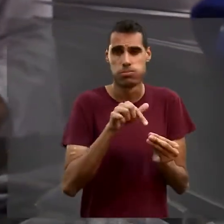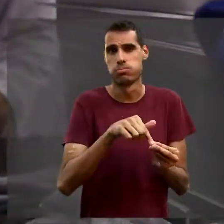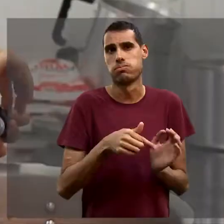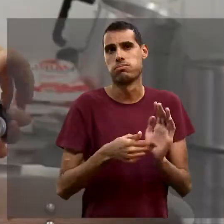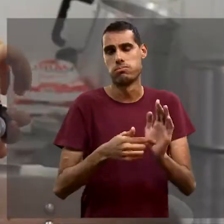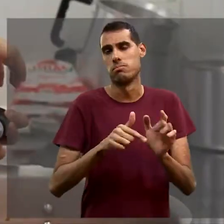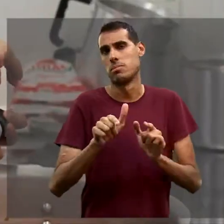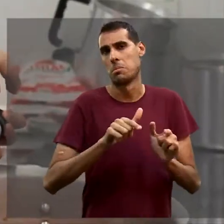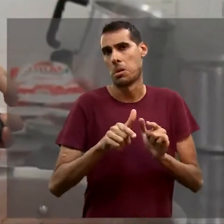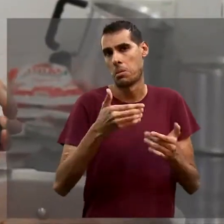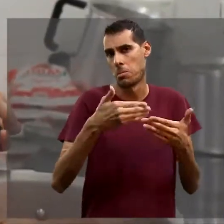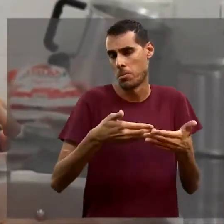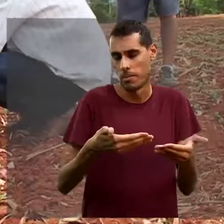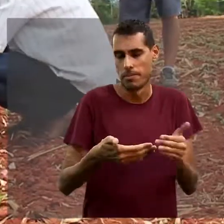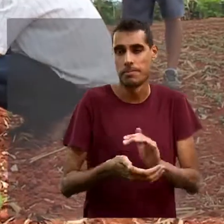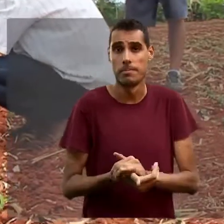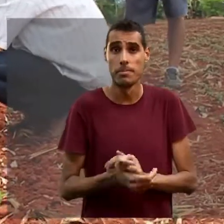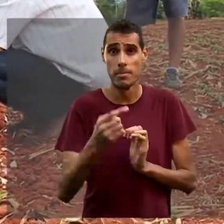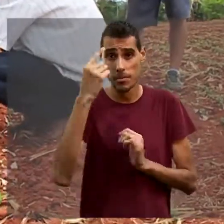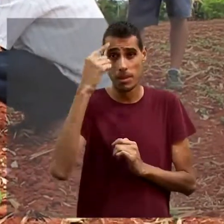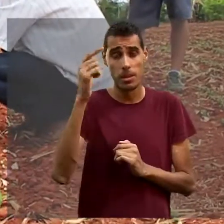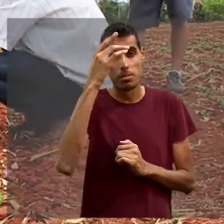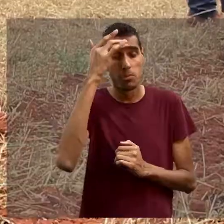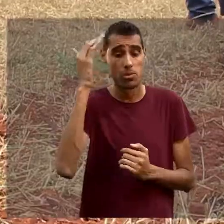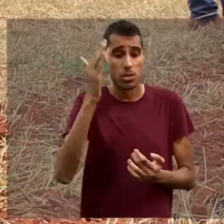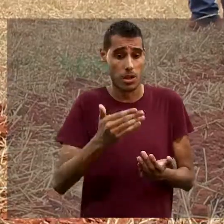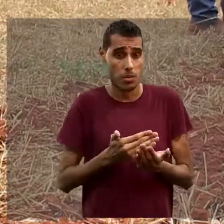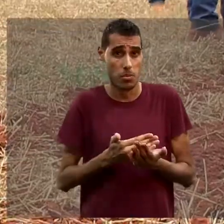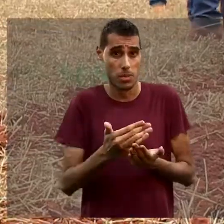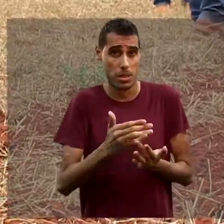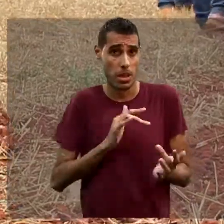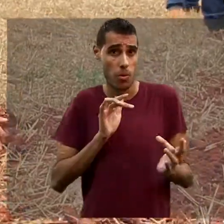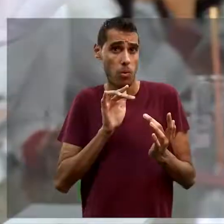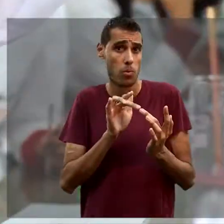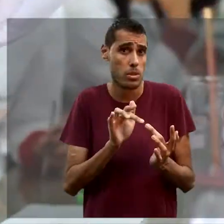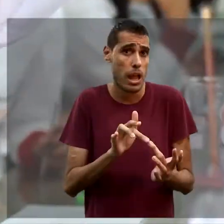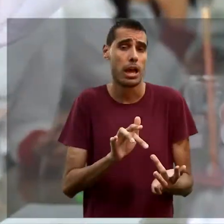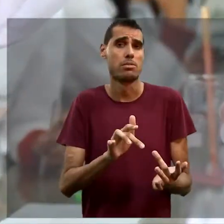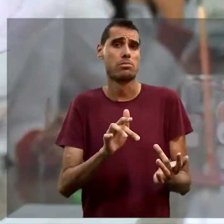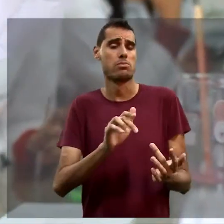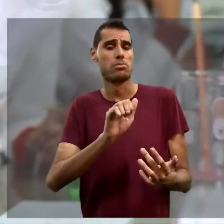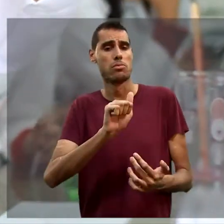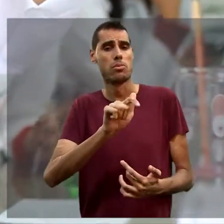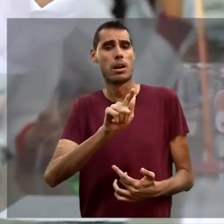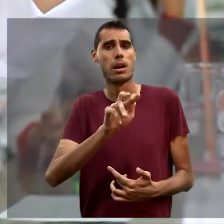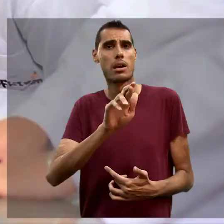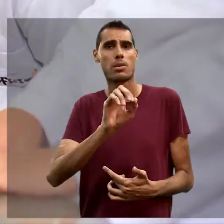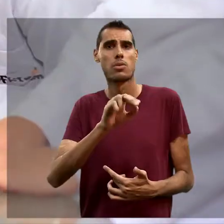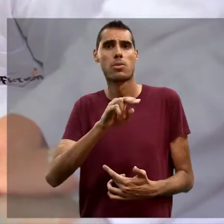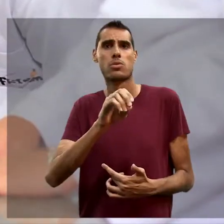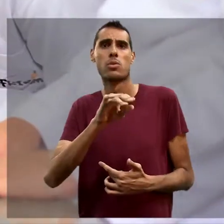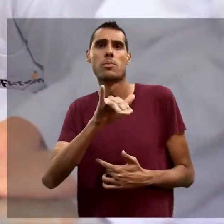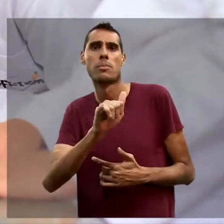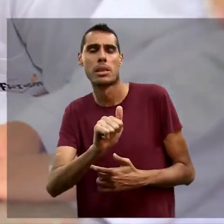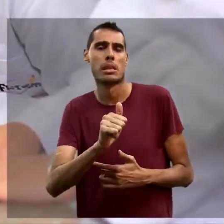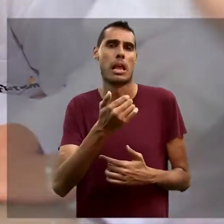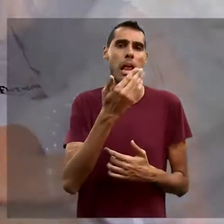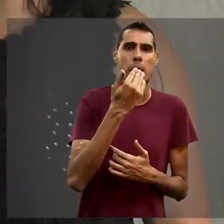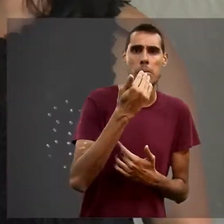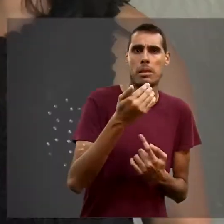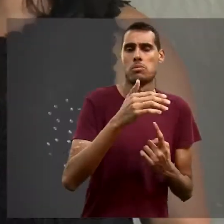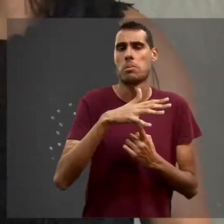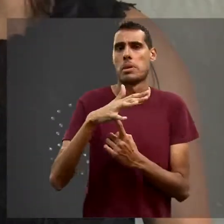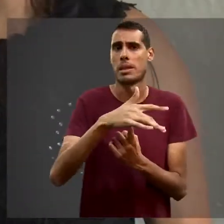Qual que é a ideia? É a pessoa já entrar em contato com a agronomia, ou com alimentos, ou com o ambiental já no primeiro ano,